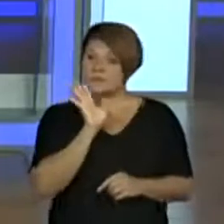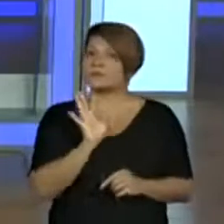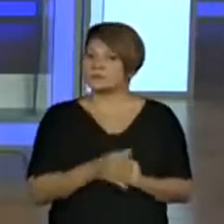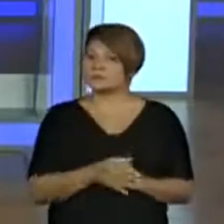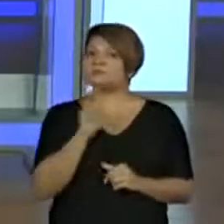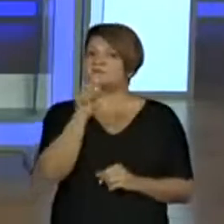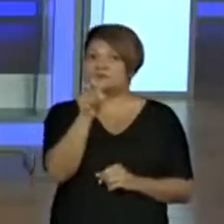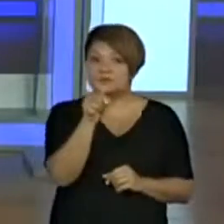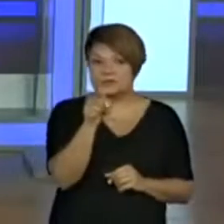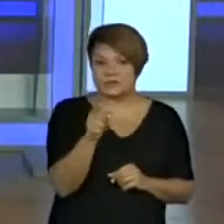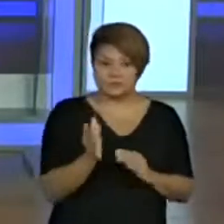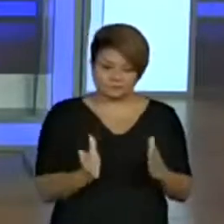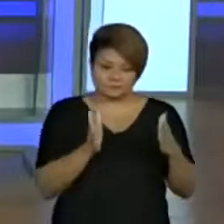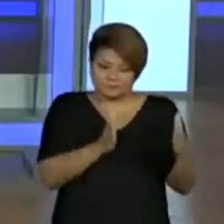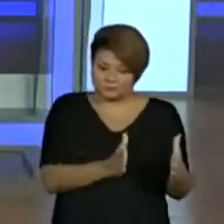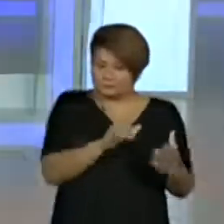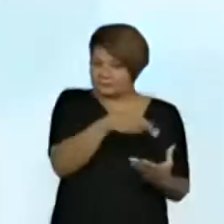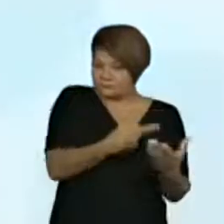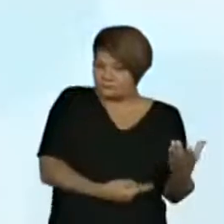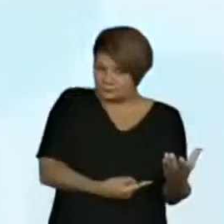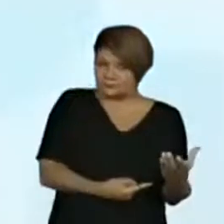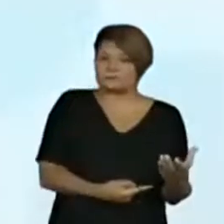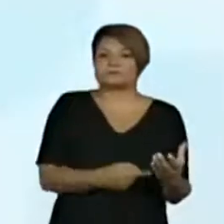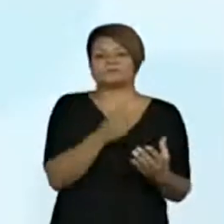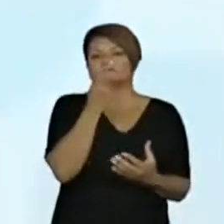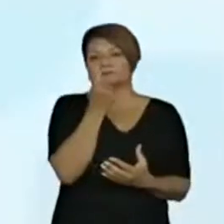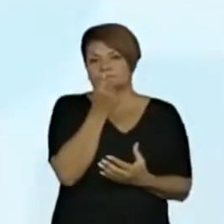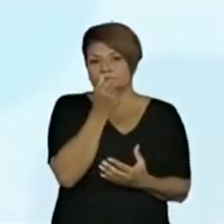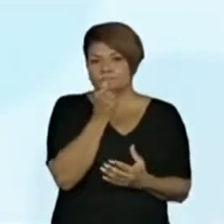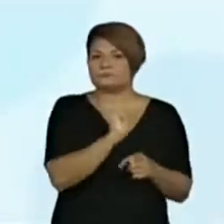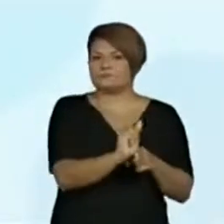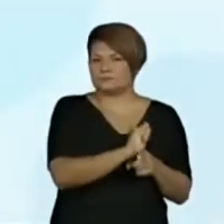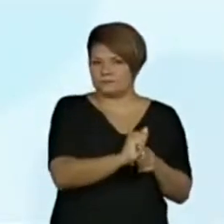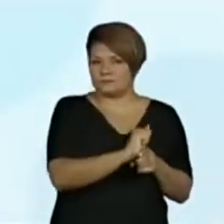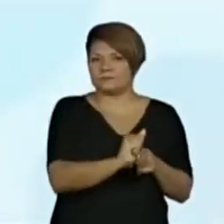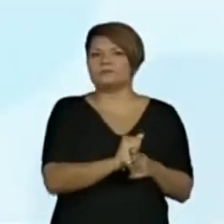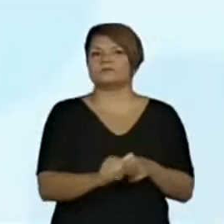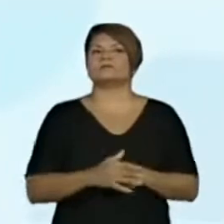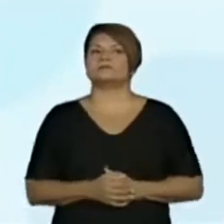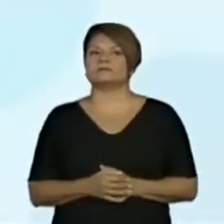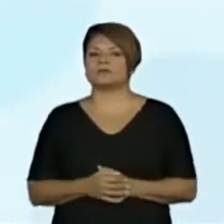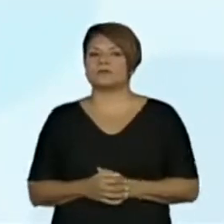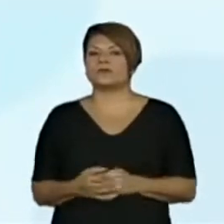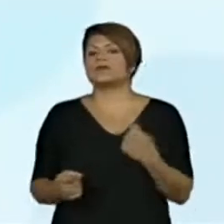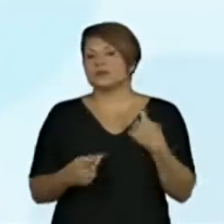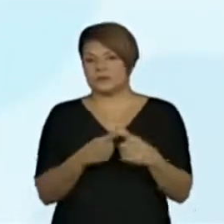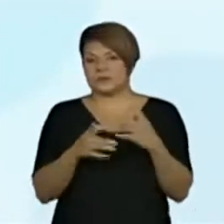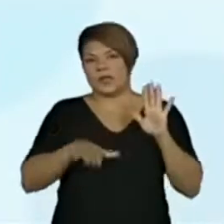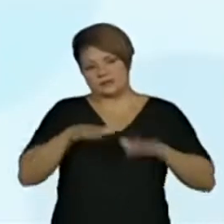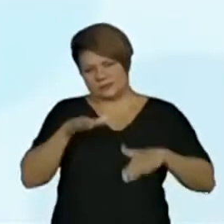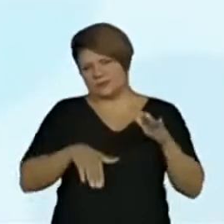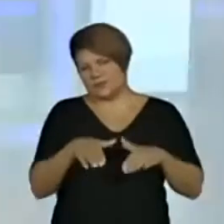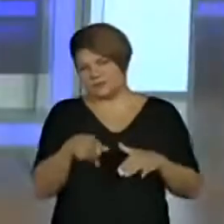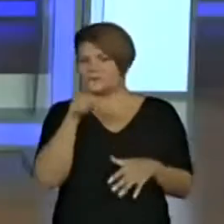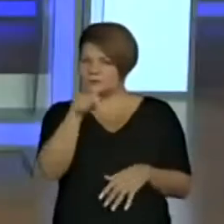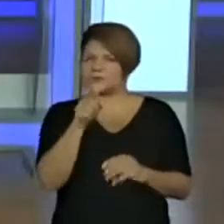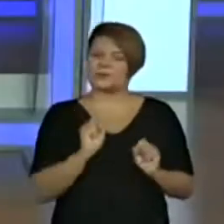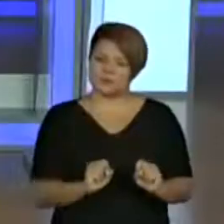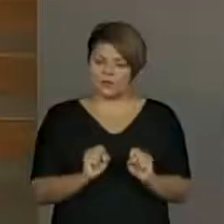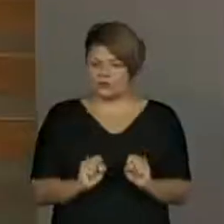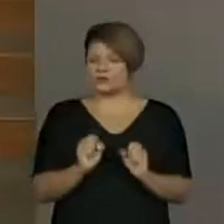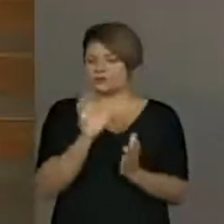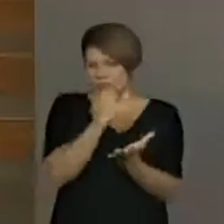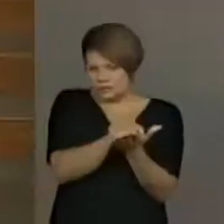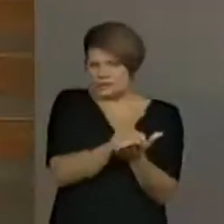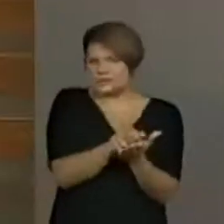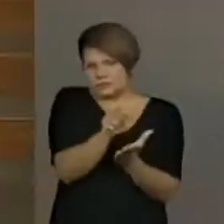separado aí o caderno, o lápis e a borracha. Porque vai ter alguns momentos que tem aquele